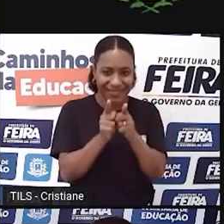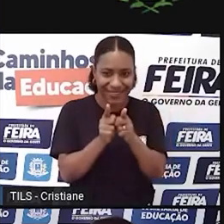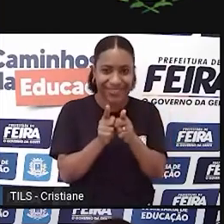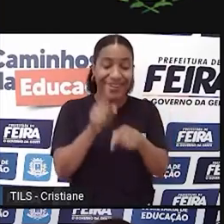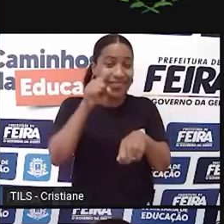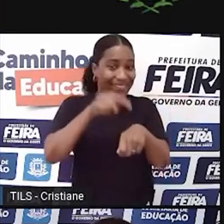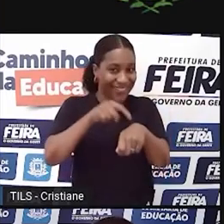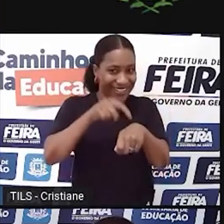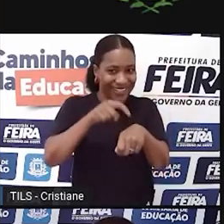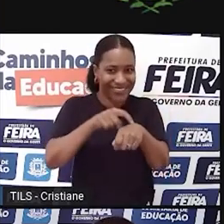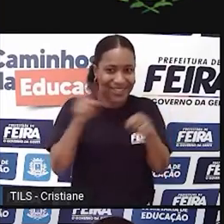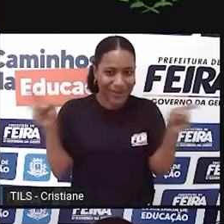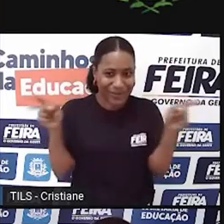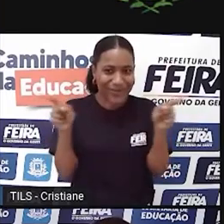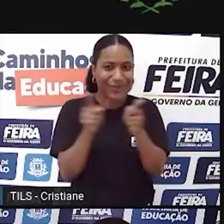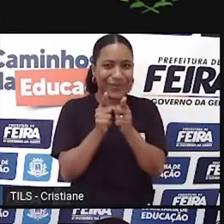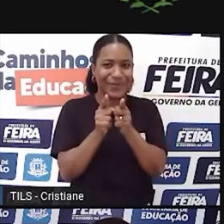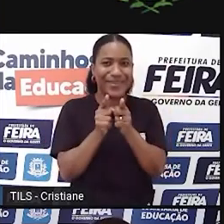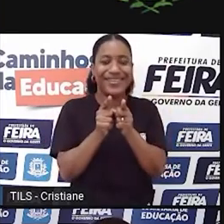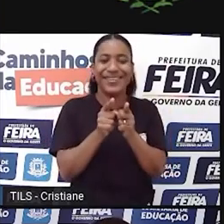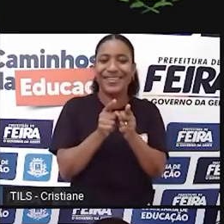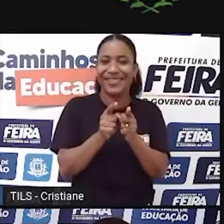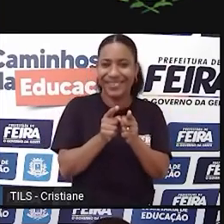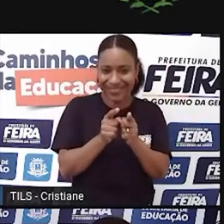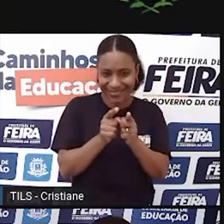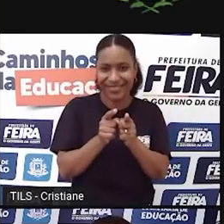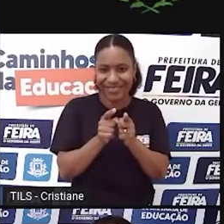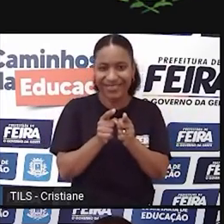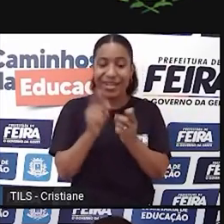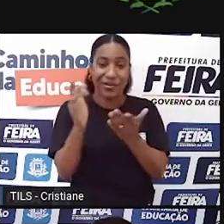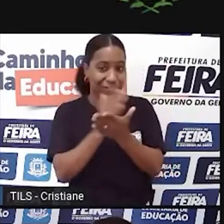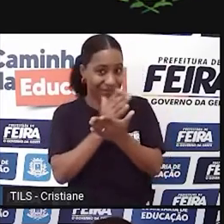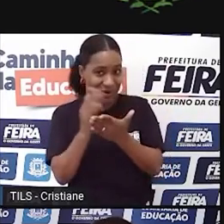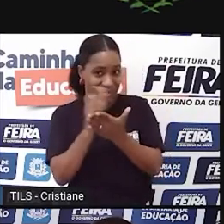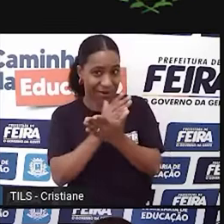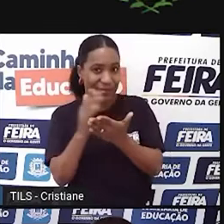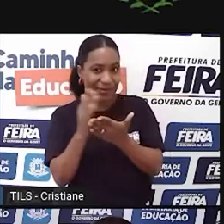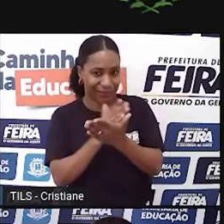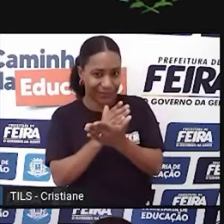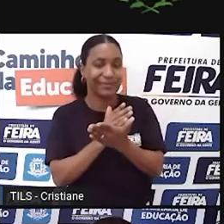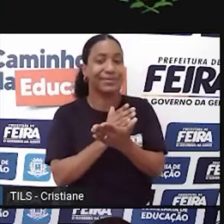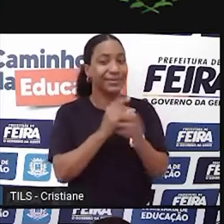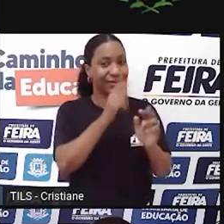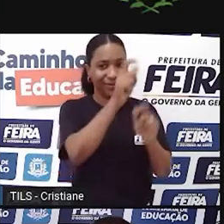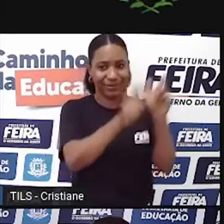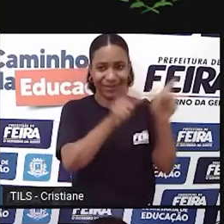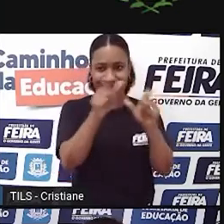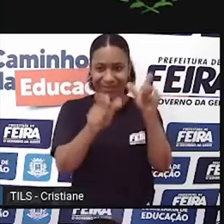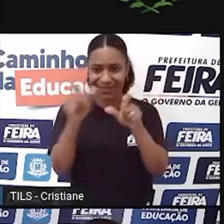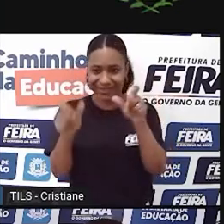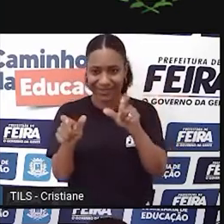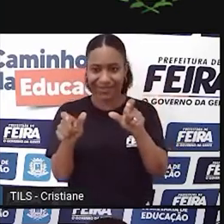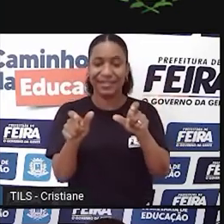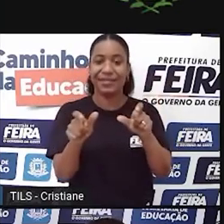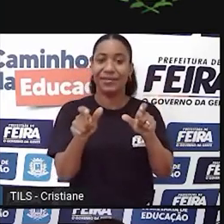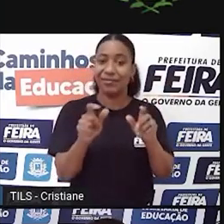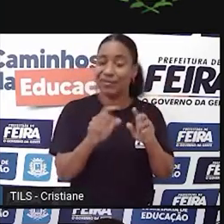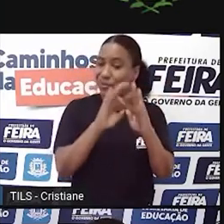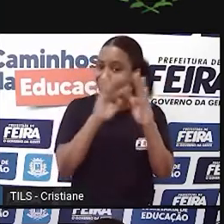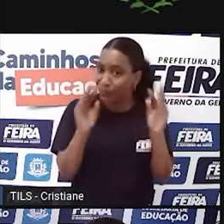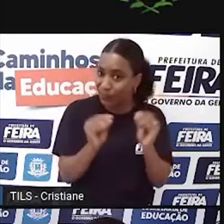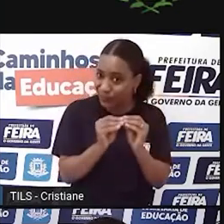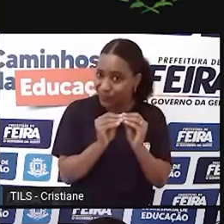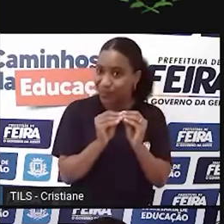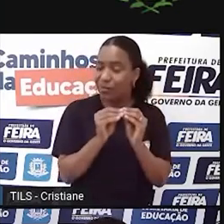agora, a gente vai silenciar outras vozes que também foram muito importantes. Verdade. Então, assim, eu vou trazer